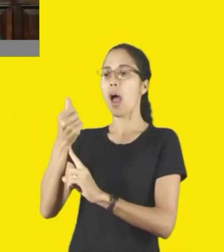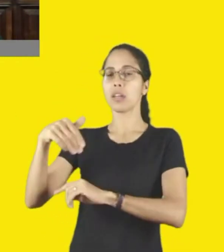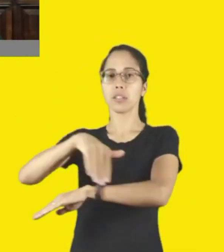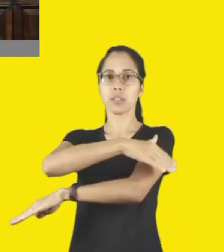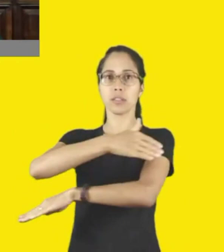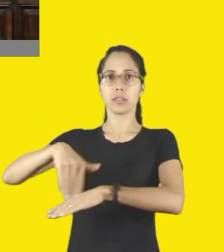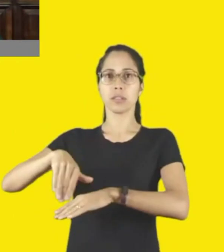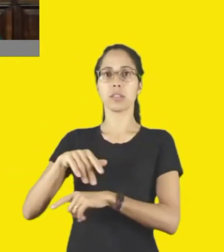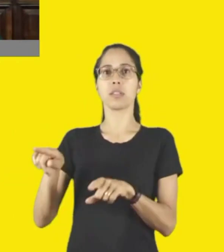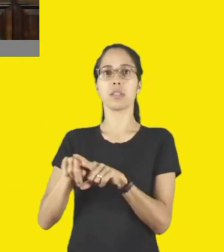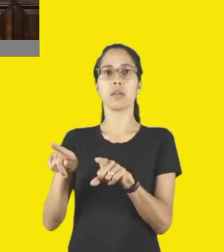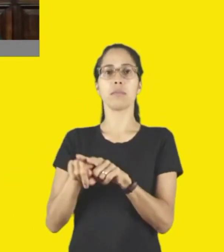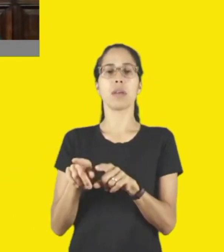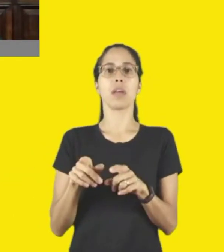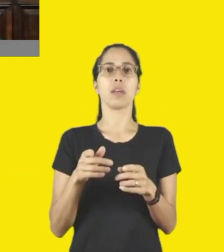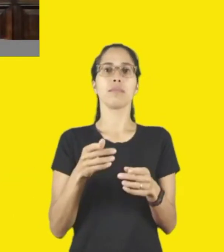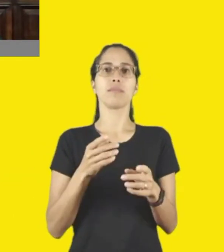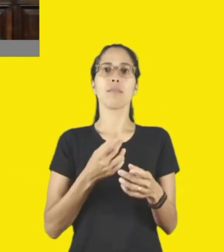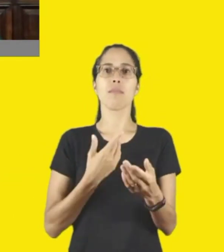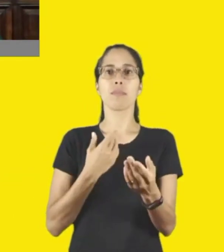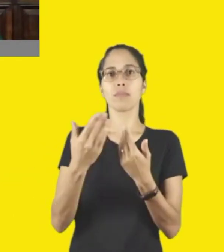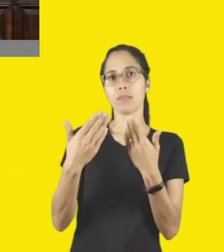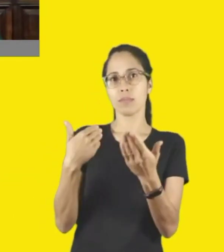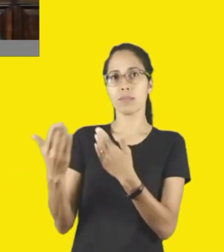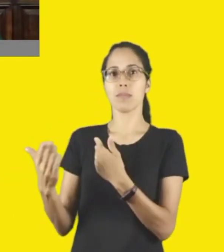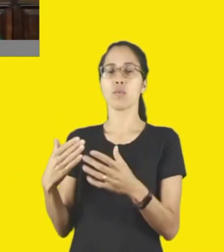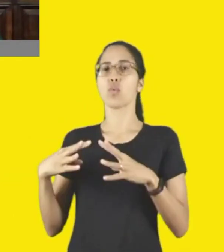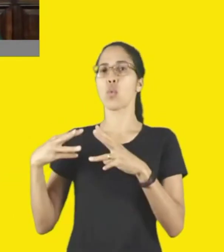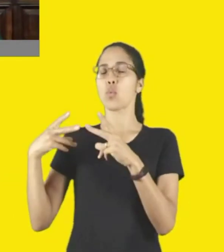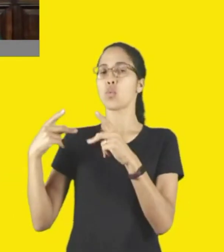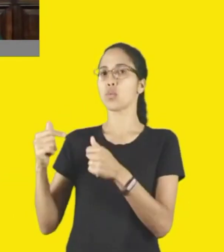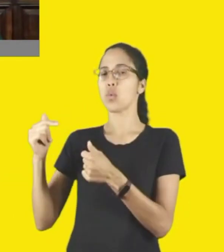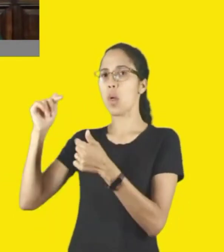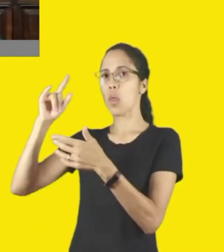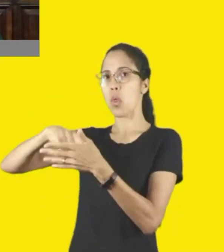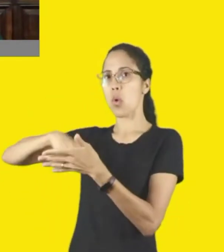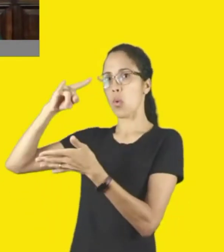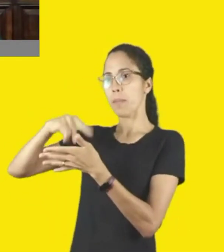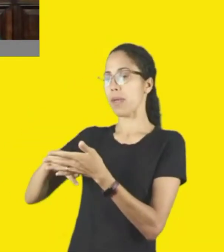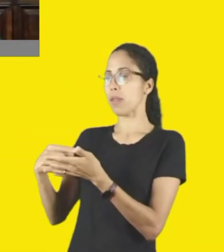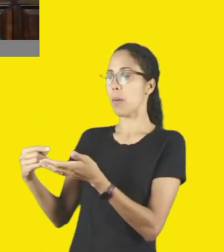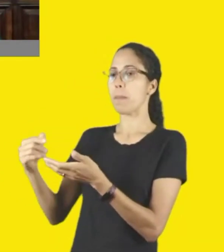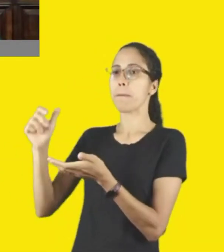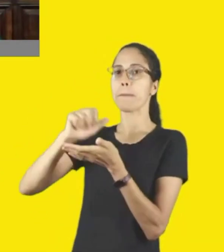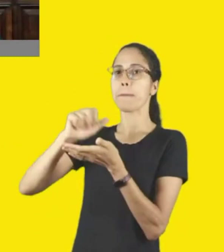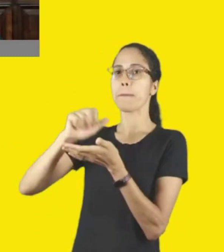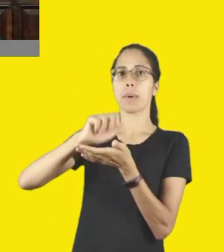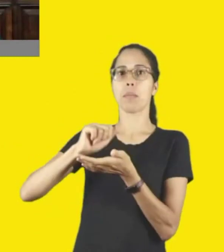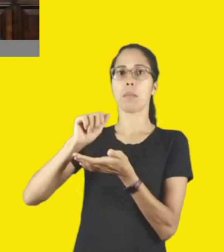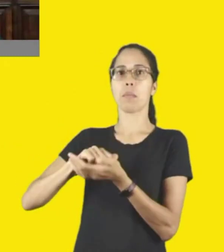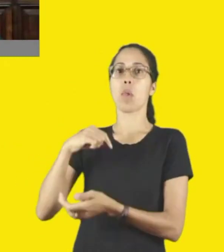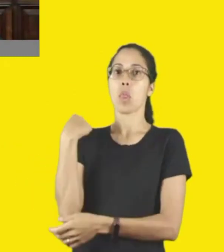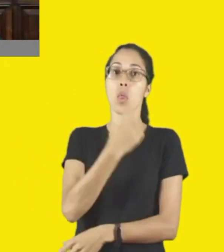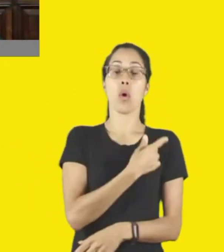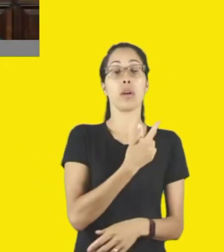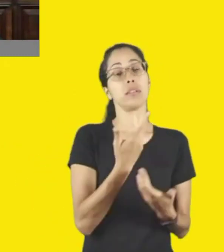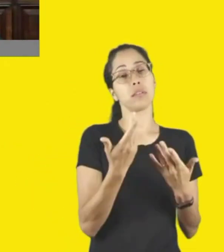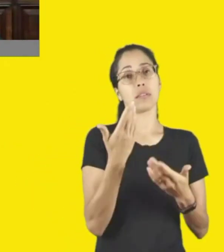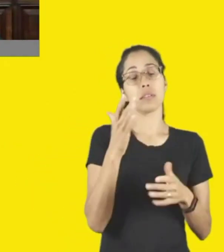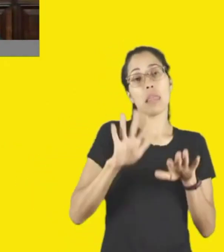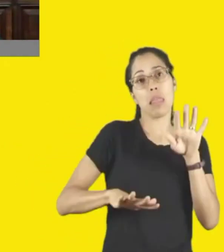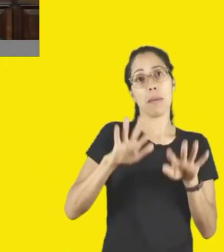atendimentos, tudo. Eles tinham que mandar tudo isso e a gente, obviamente, conforme o orçamento, ia